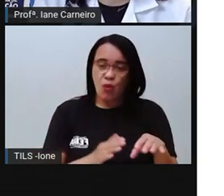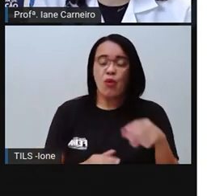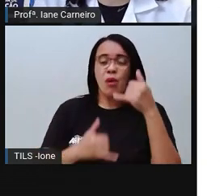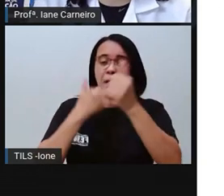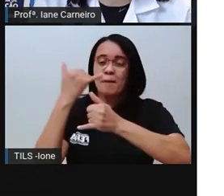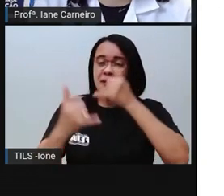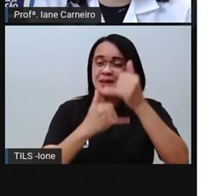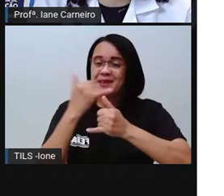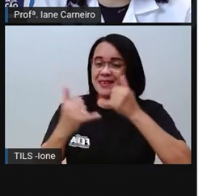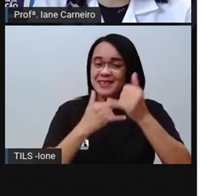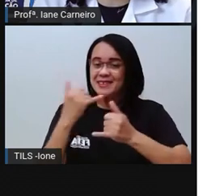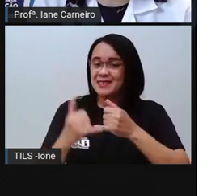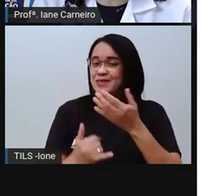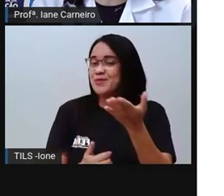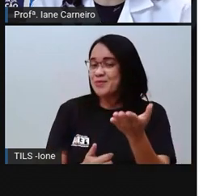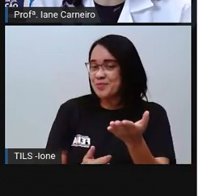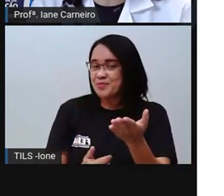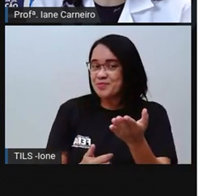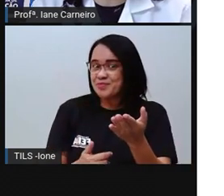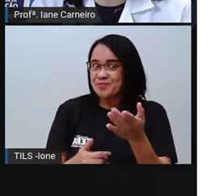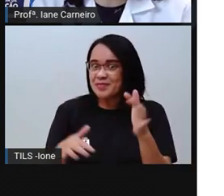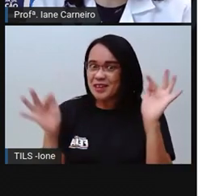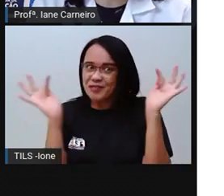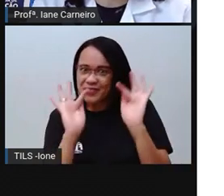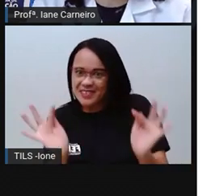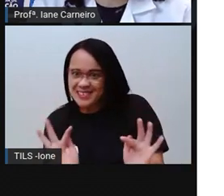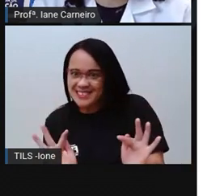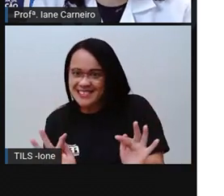Te deixa feliz ou te deixa triste?